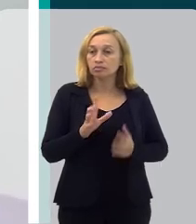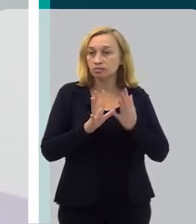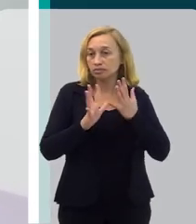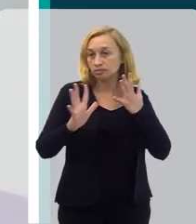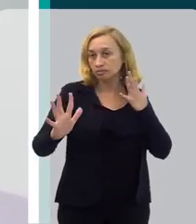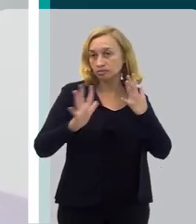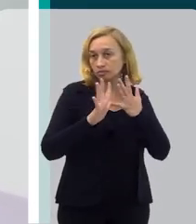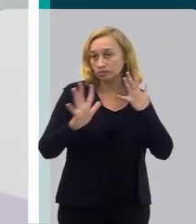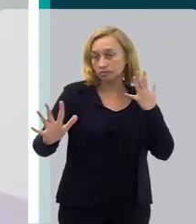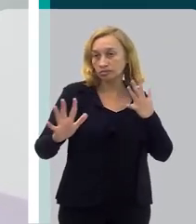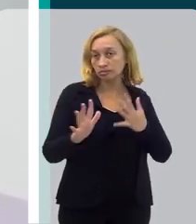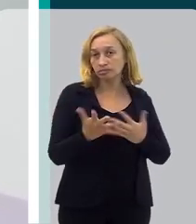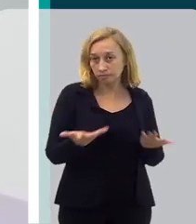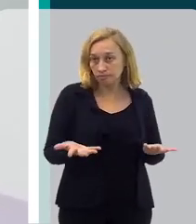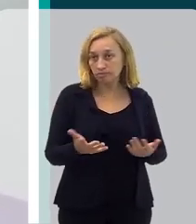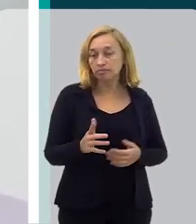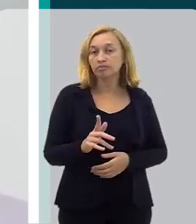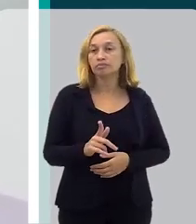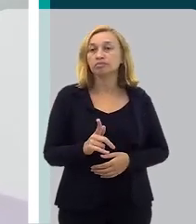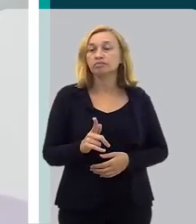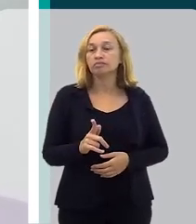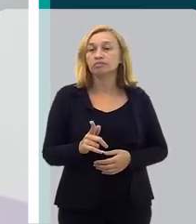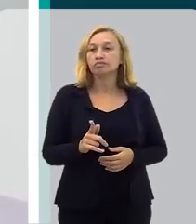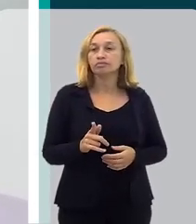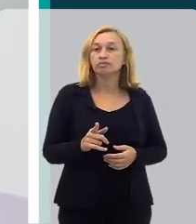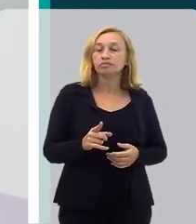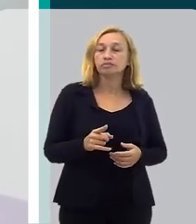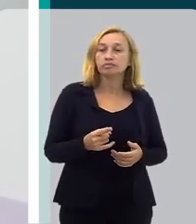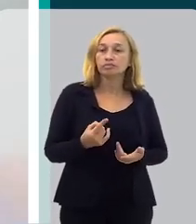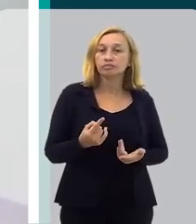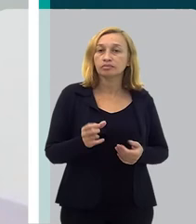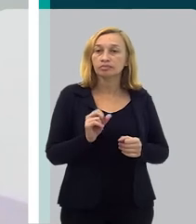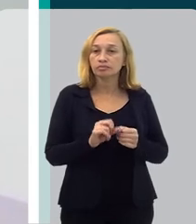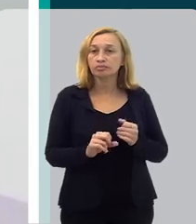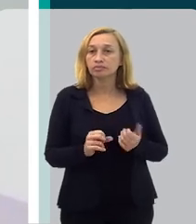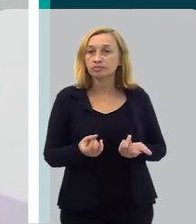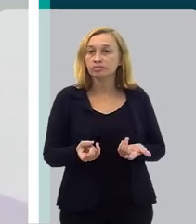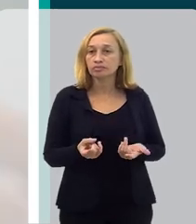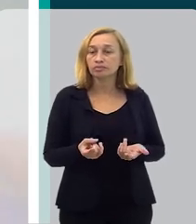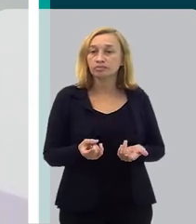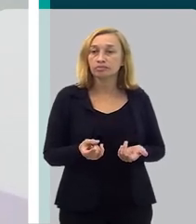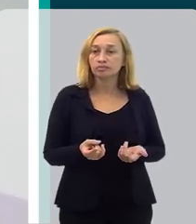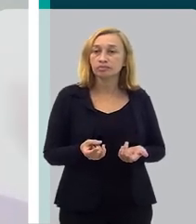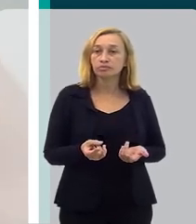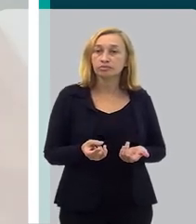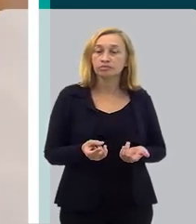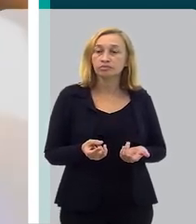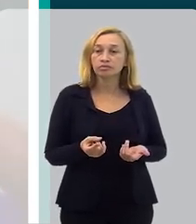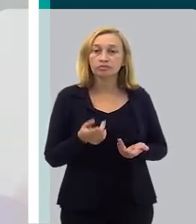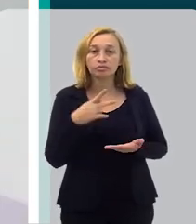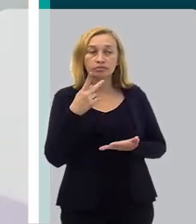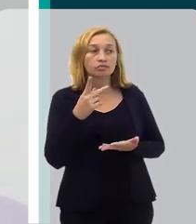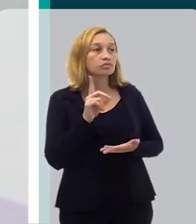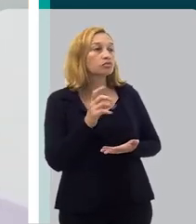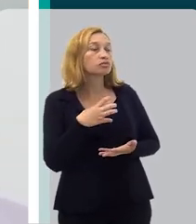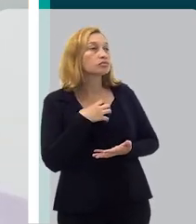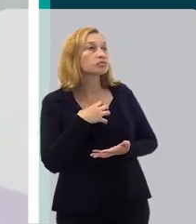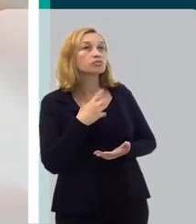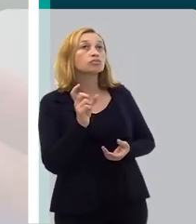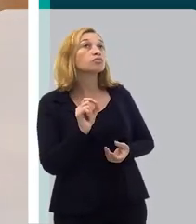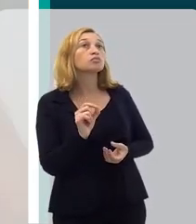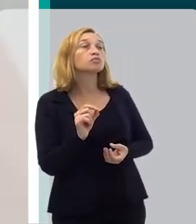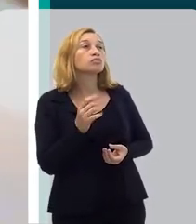fila de regulação, que é o CISREG. você tem que fazer uma dor que você está sentindo,